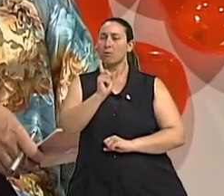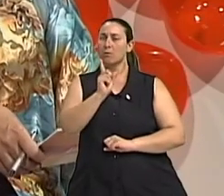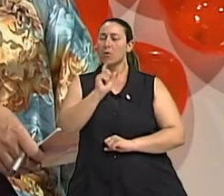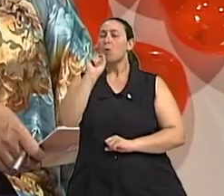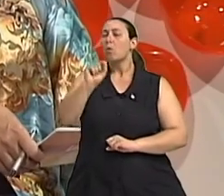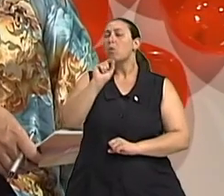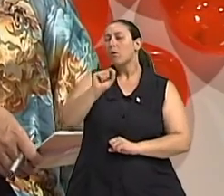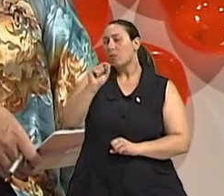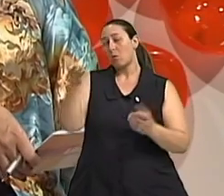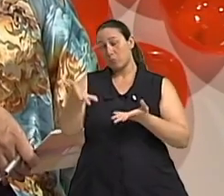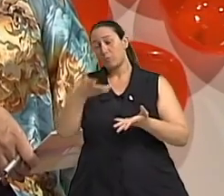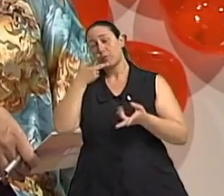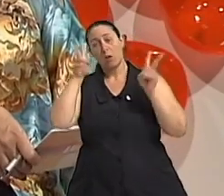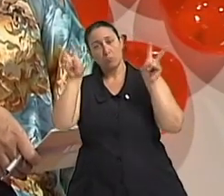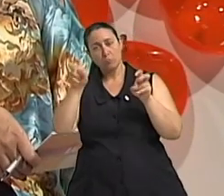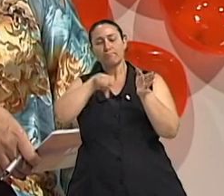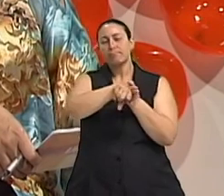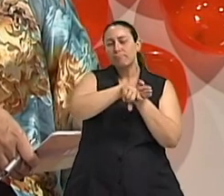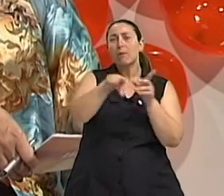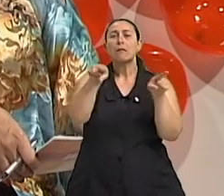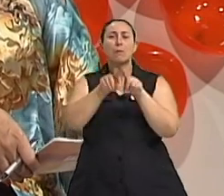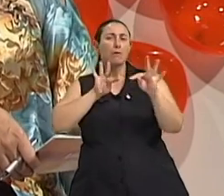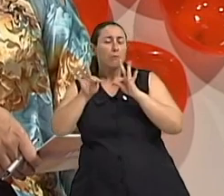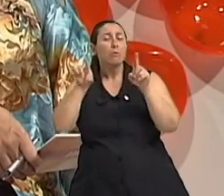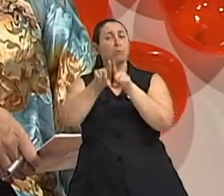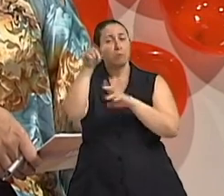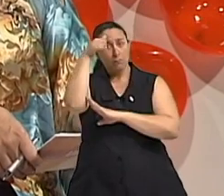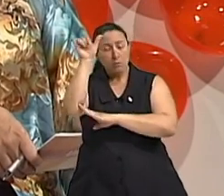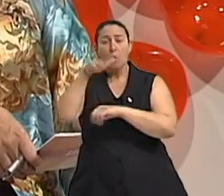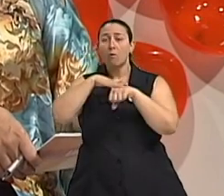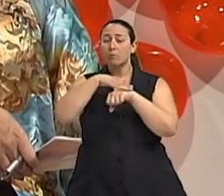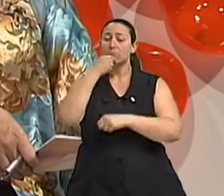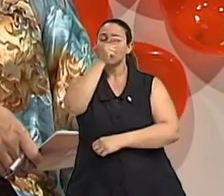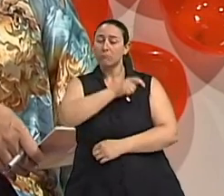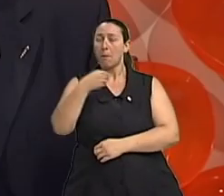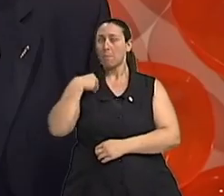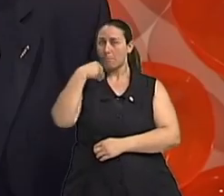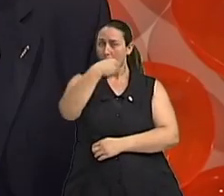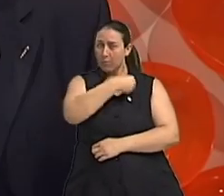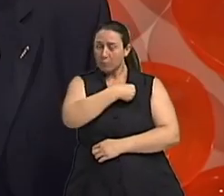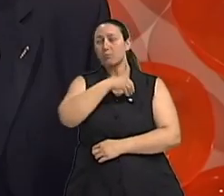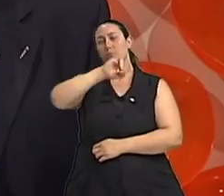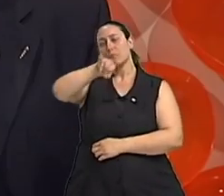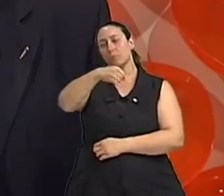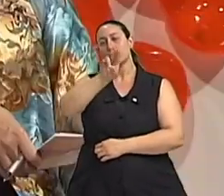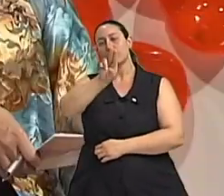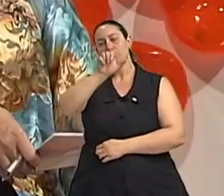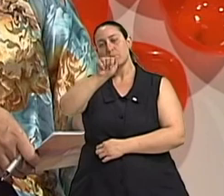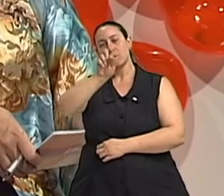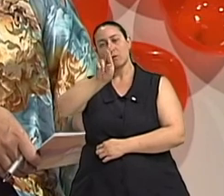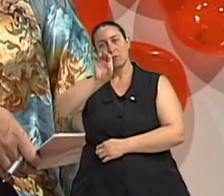assunto, desde o diagnóstico, tratamento e a prevenção, eu converso com o médico urologista Juarez Weiman, do